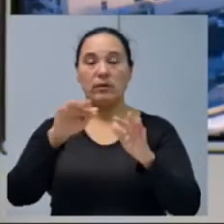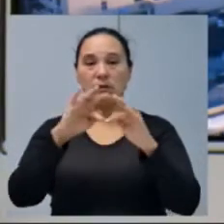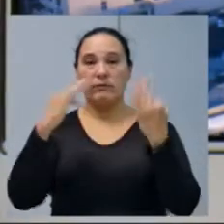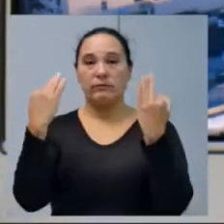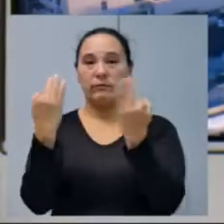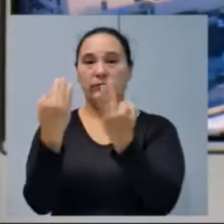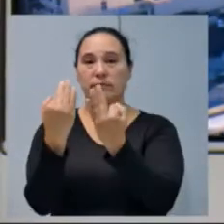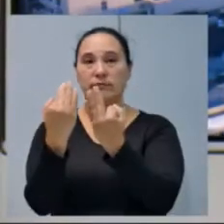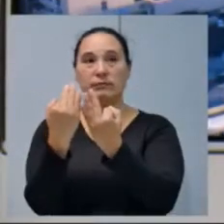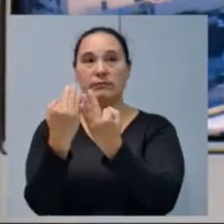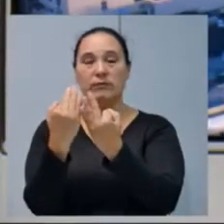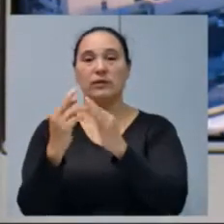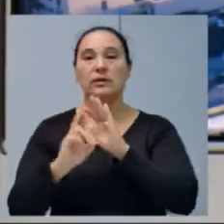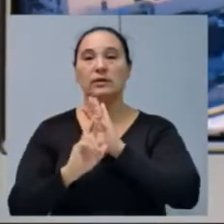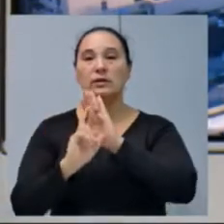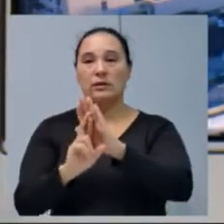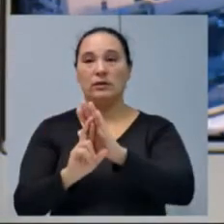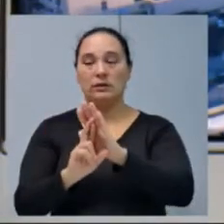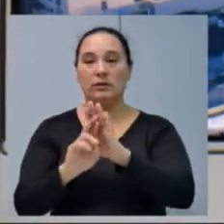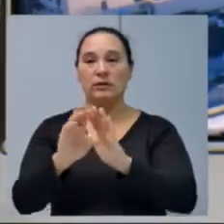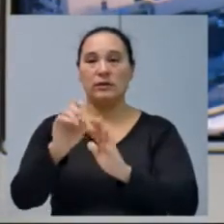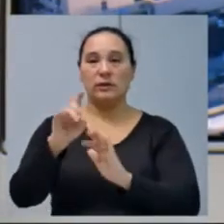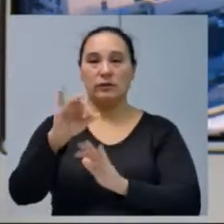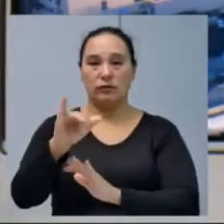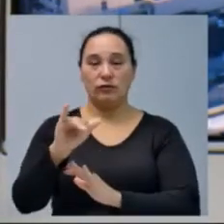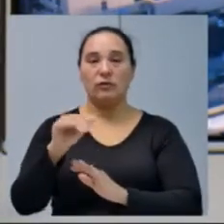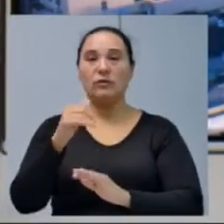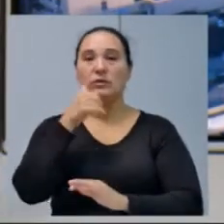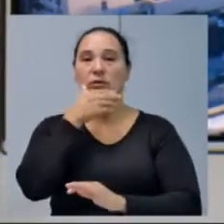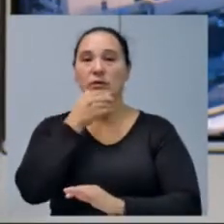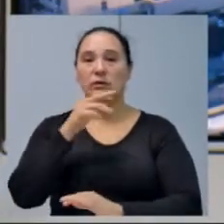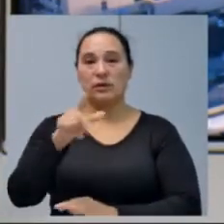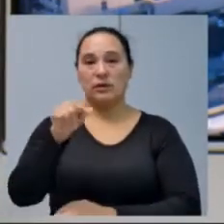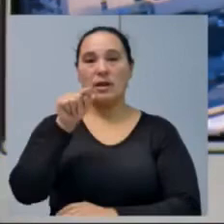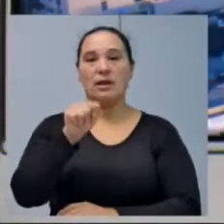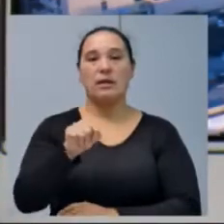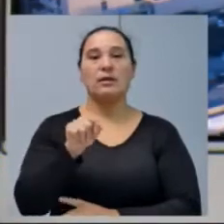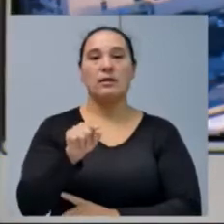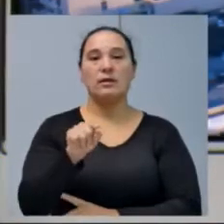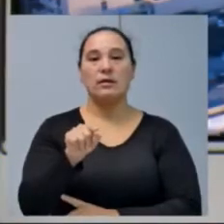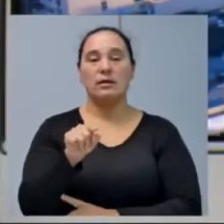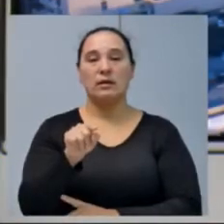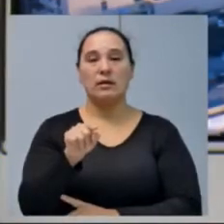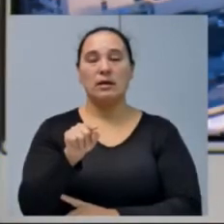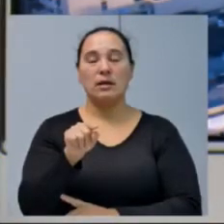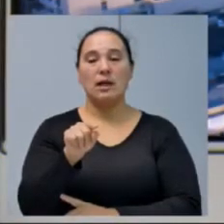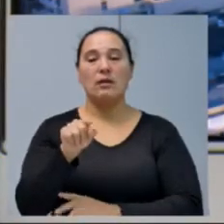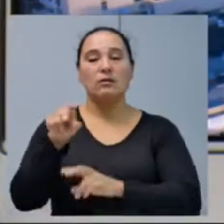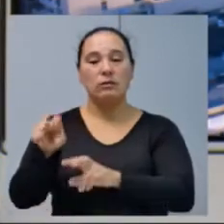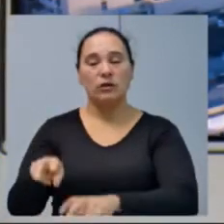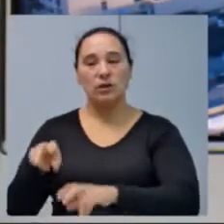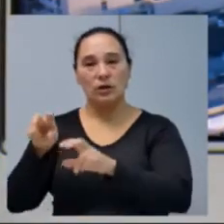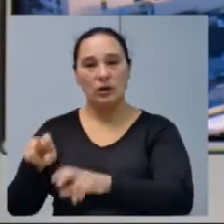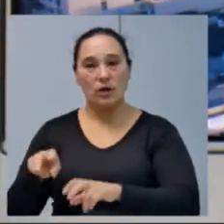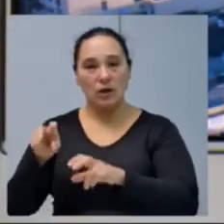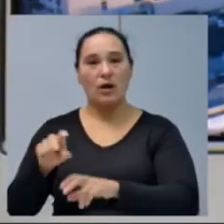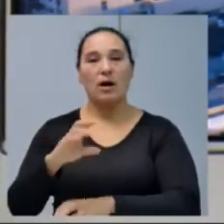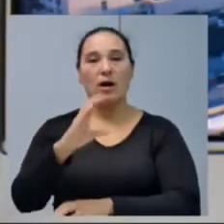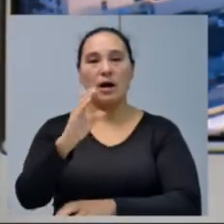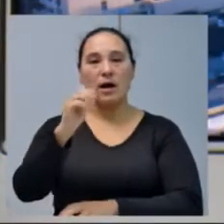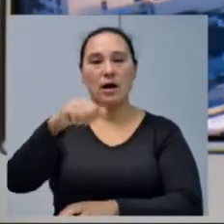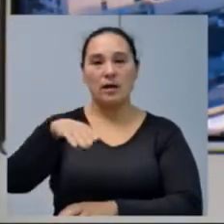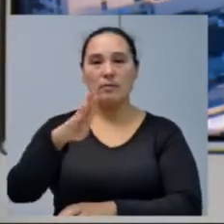aqui, representada pelo Andy, seus irmãos, lá da linha Campo Inzal, a família Dávila,